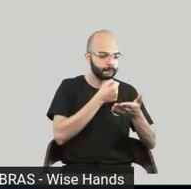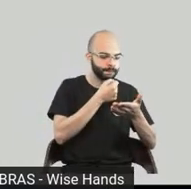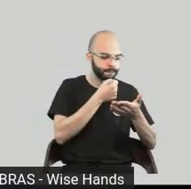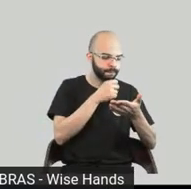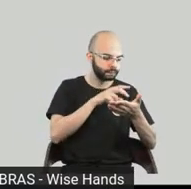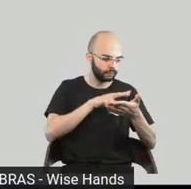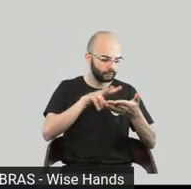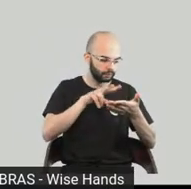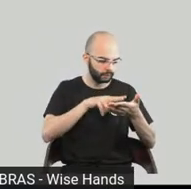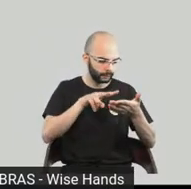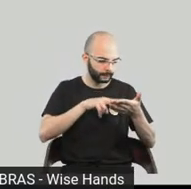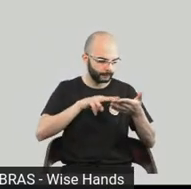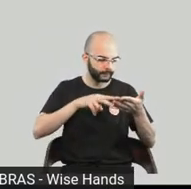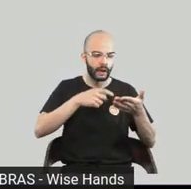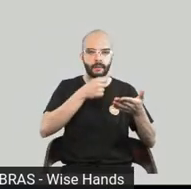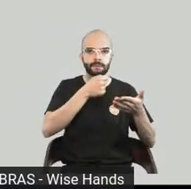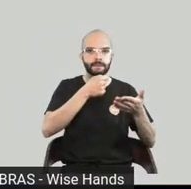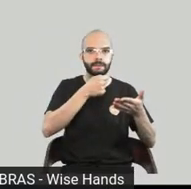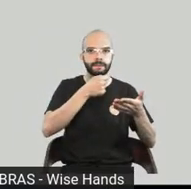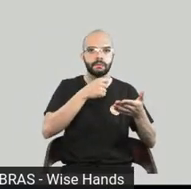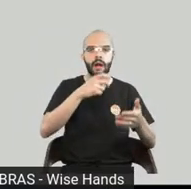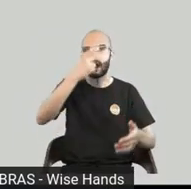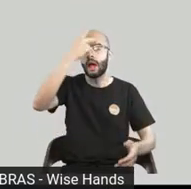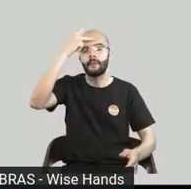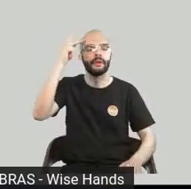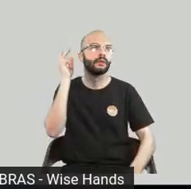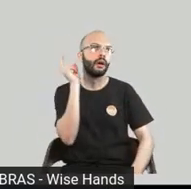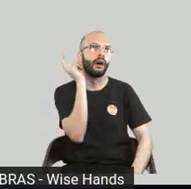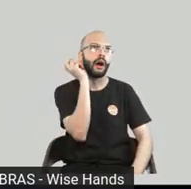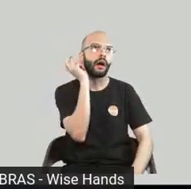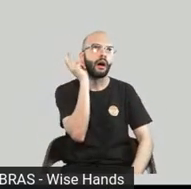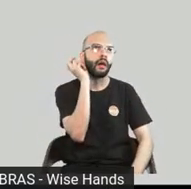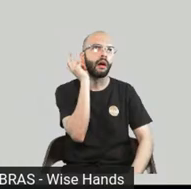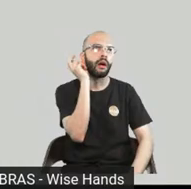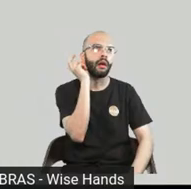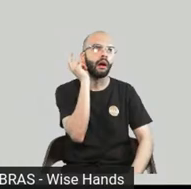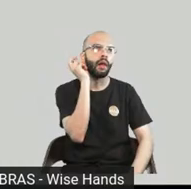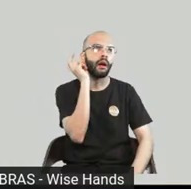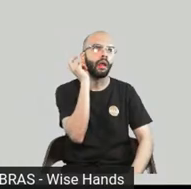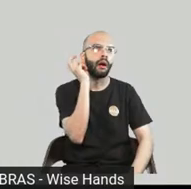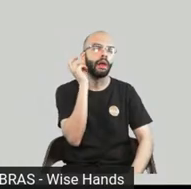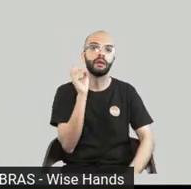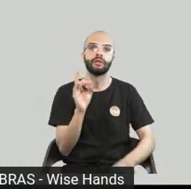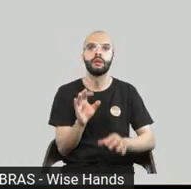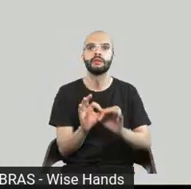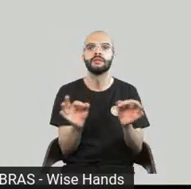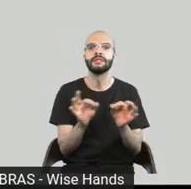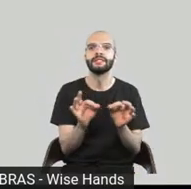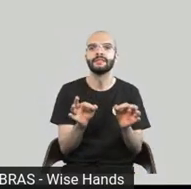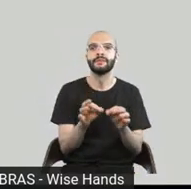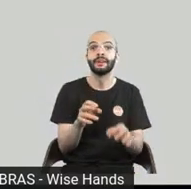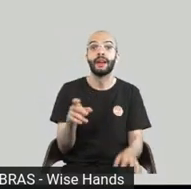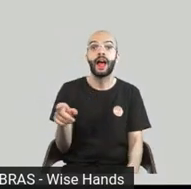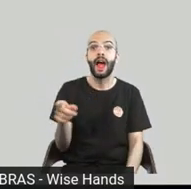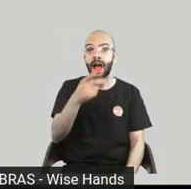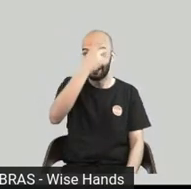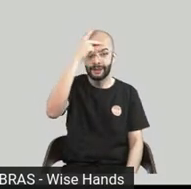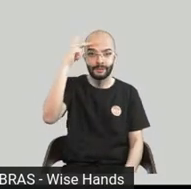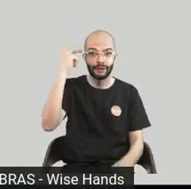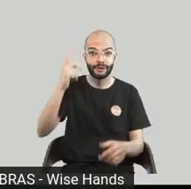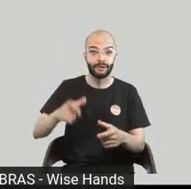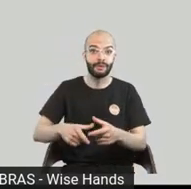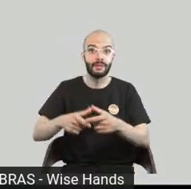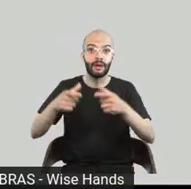aí é o leitor que vai ouvir e as pessoas confundem muito por causa da radionovela todo mundo acha que tem